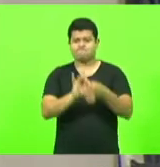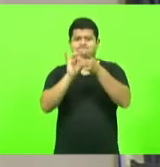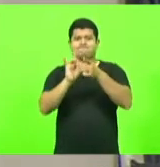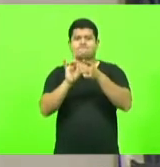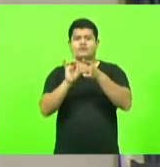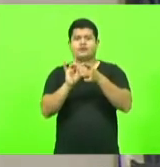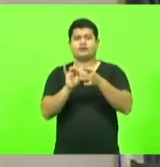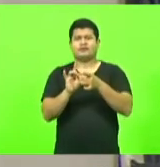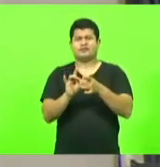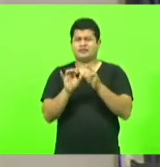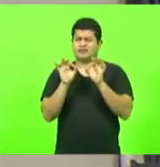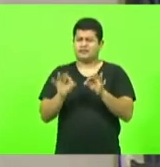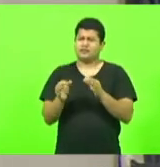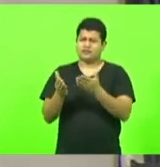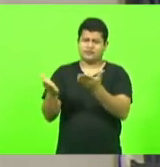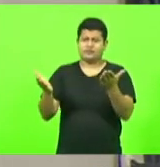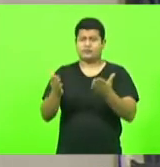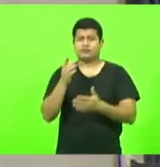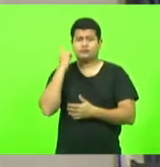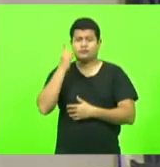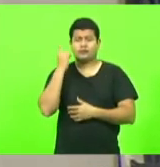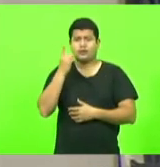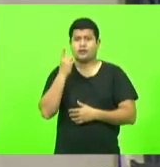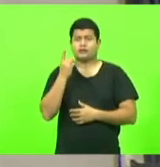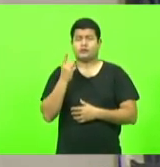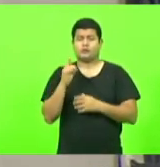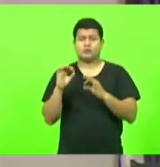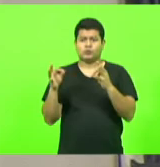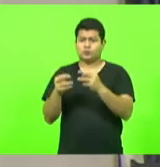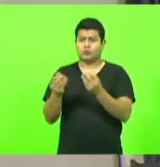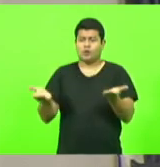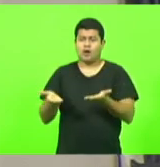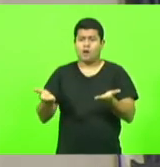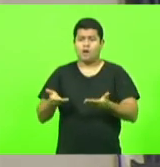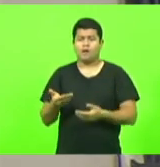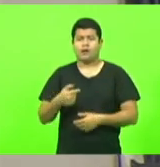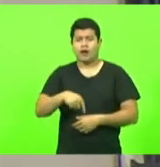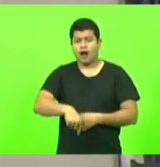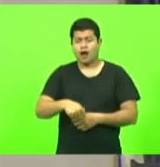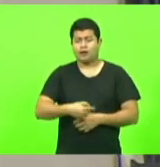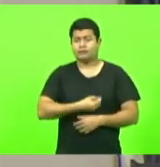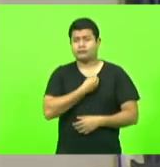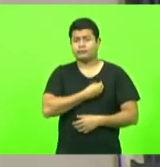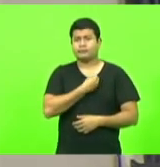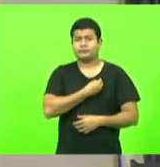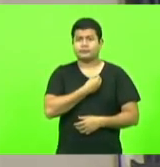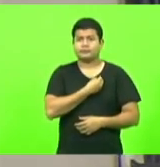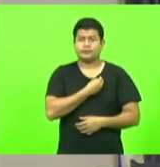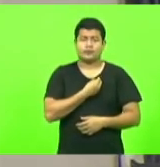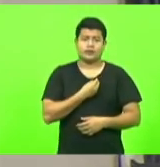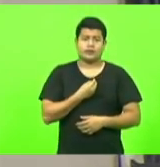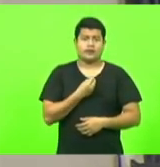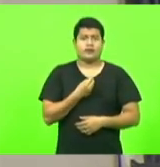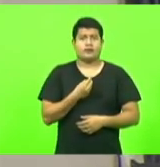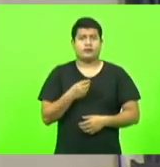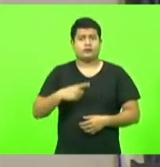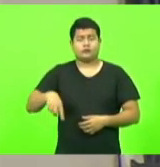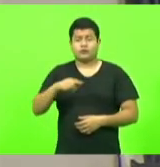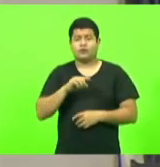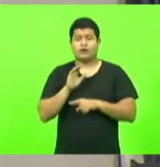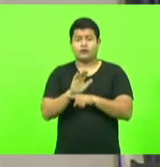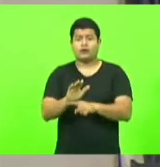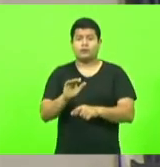Silvio deputado Moacir Sopelsa que estava aqui até recente nós vamos fazer um Brasil melhor